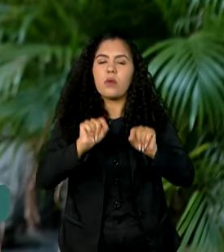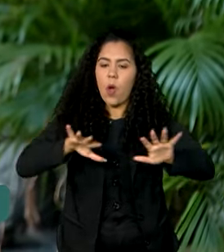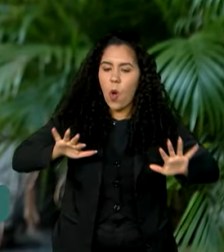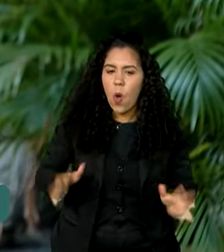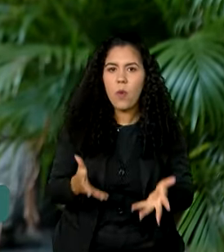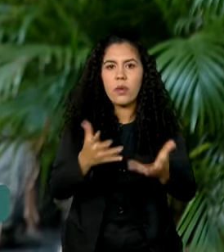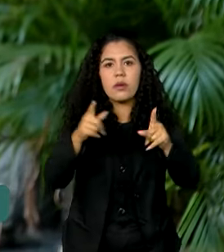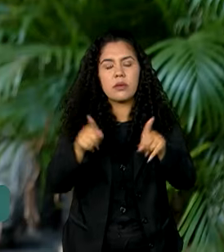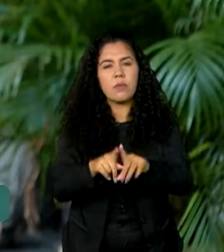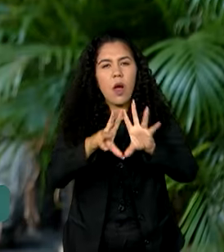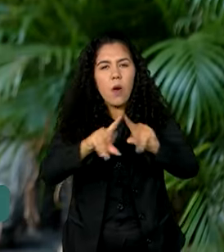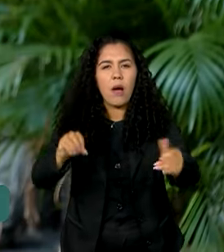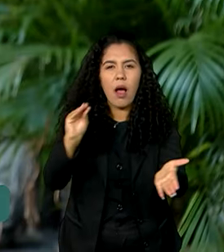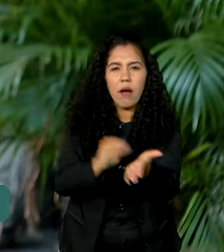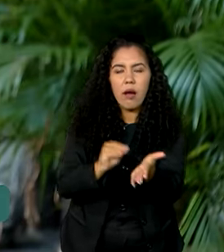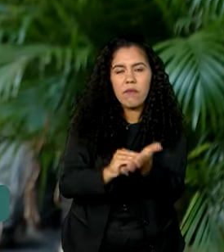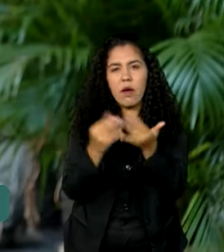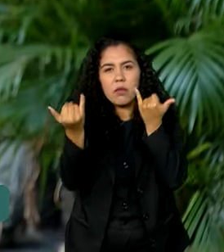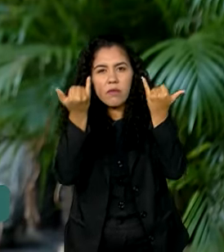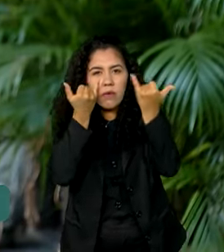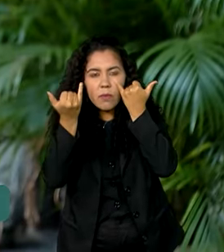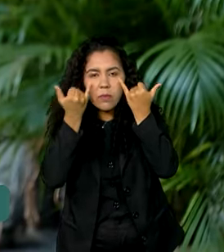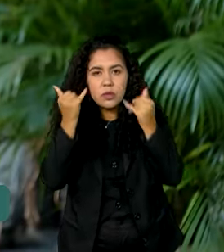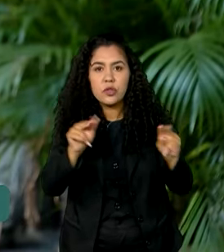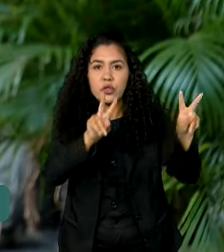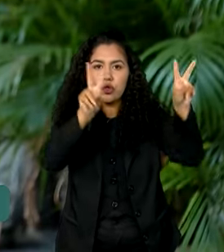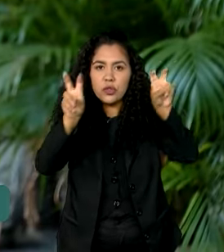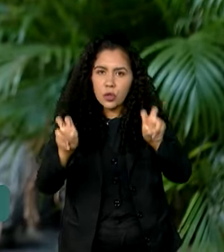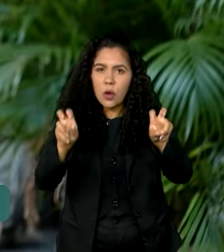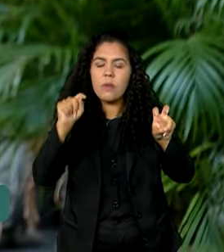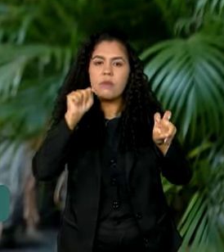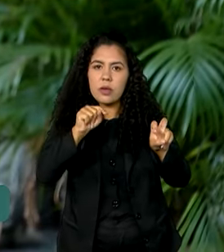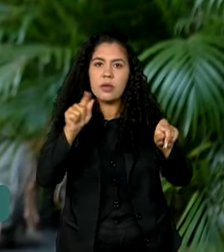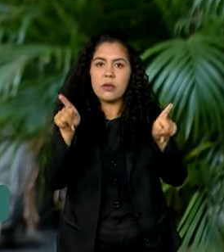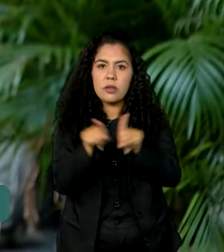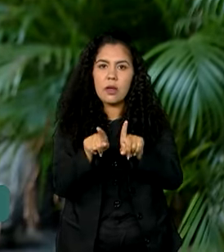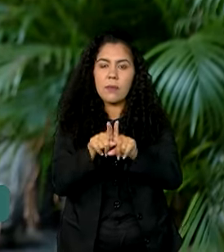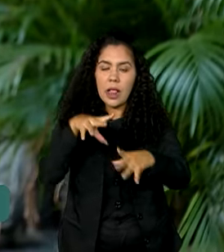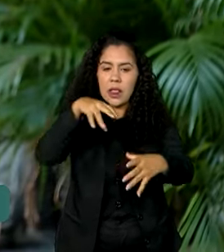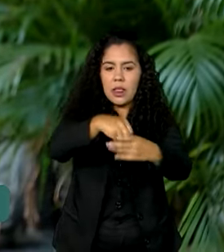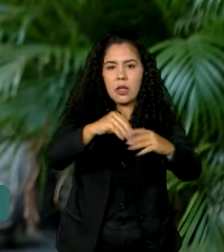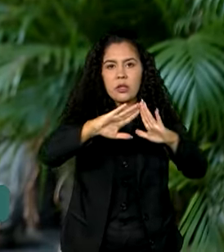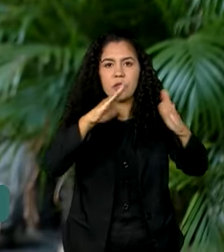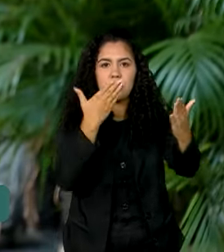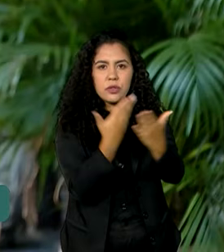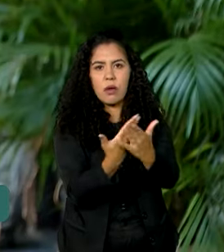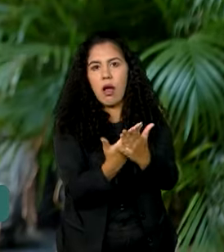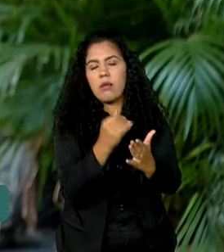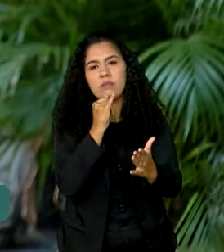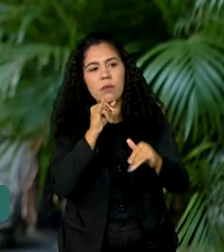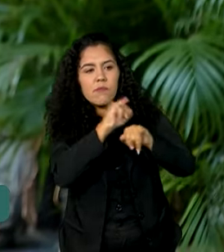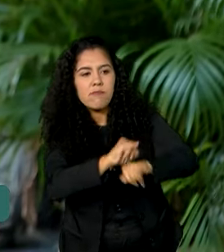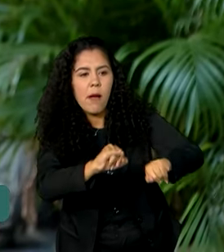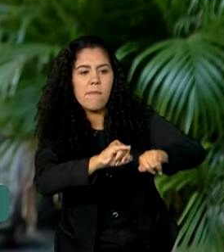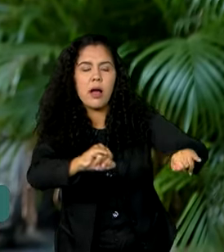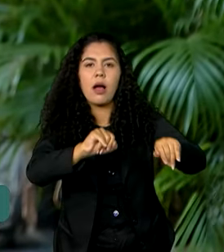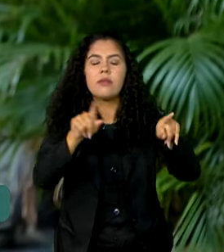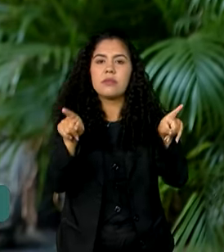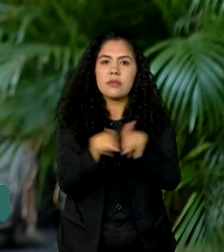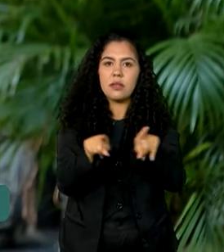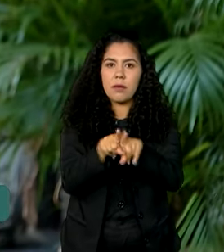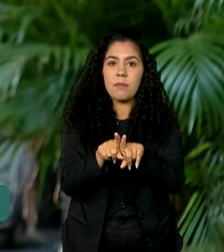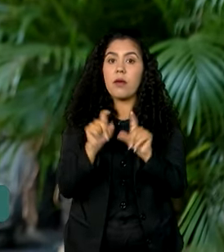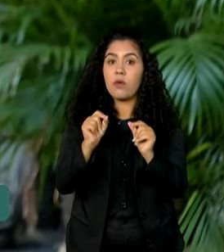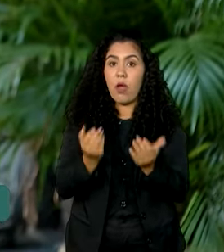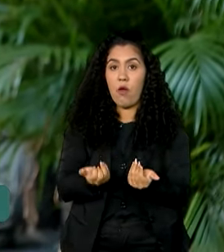combate à desinformação em relação ao tema com atividades nas escolas, por exemplo. Além da promoção da formação